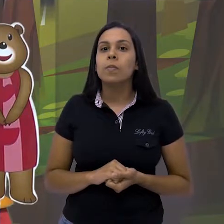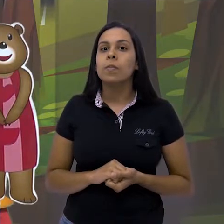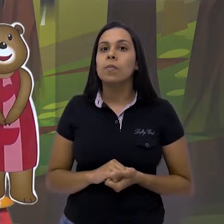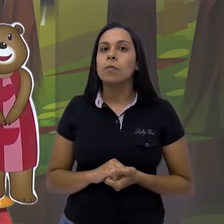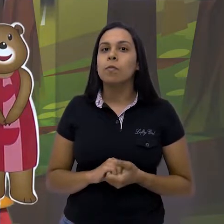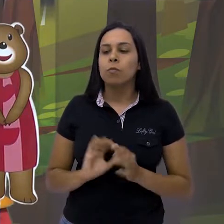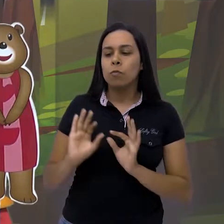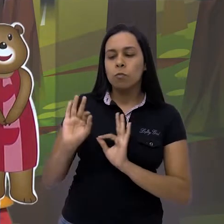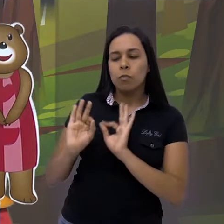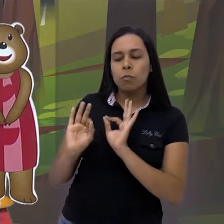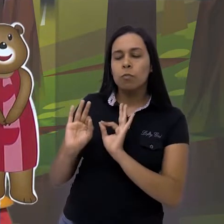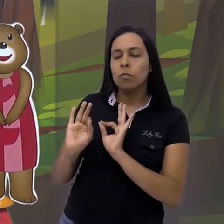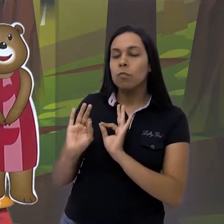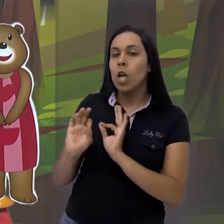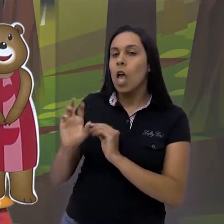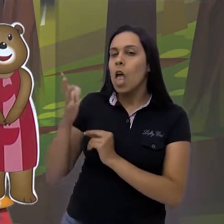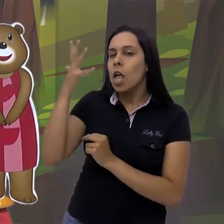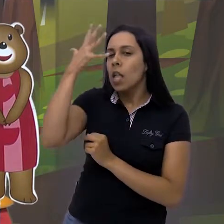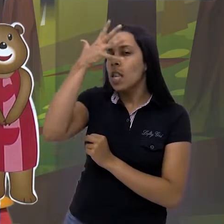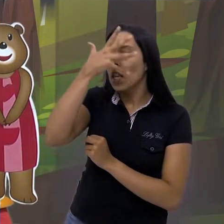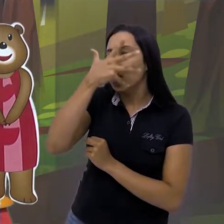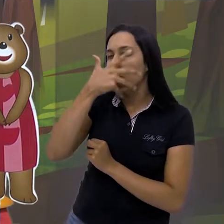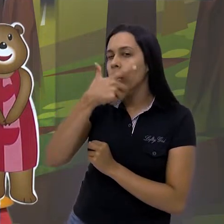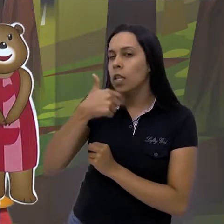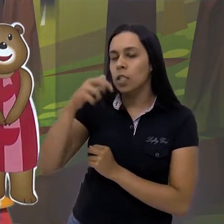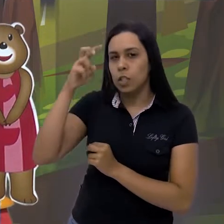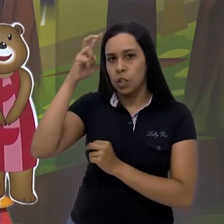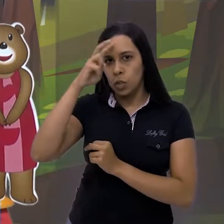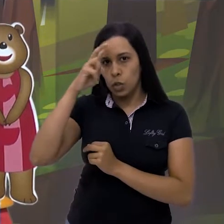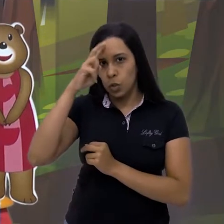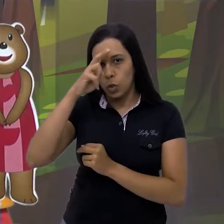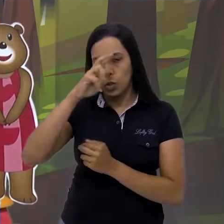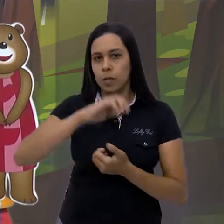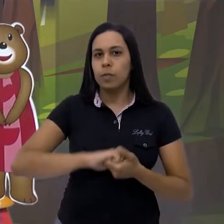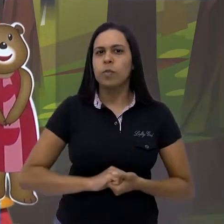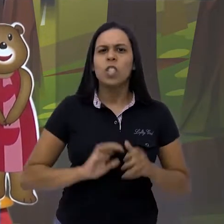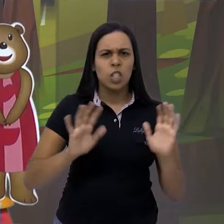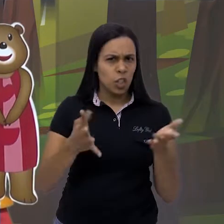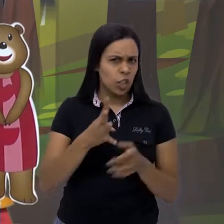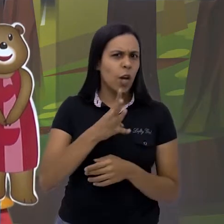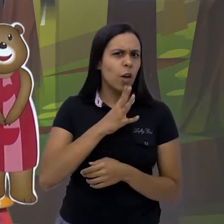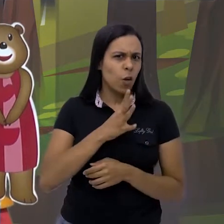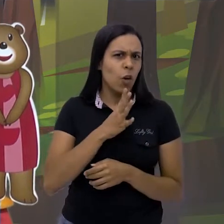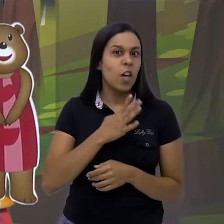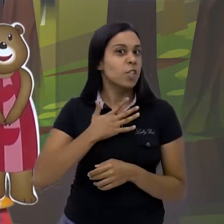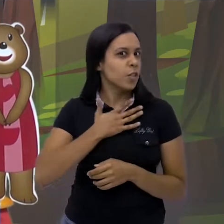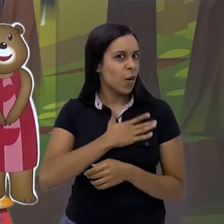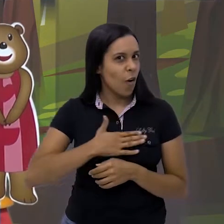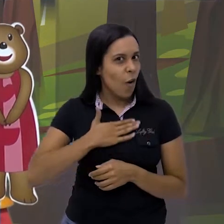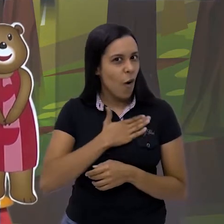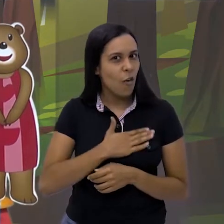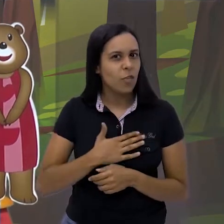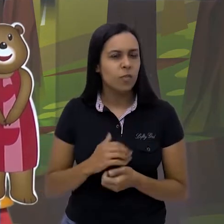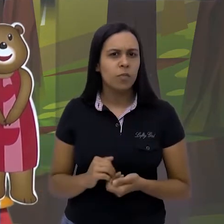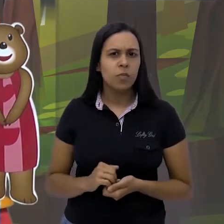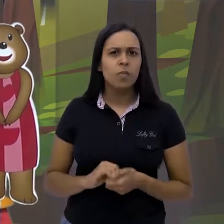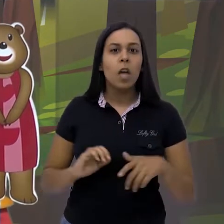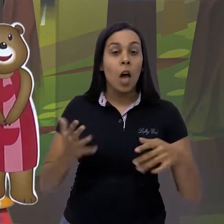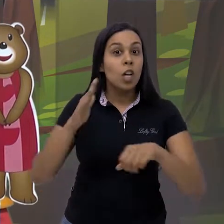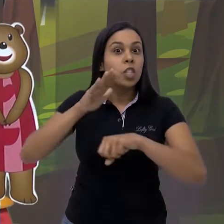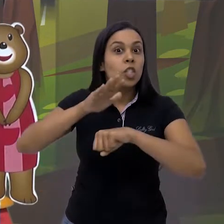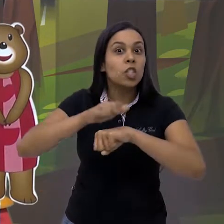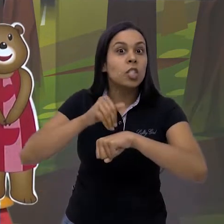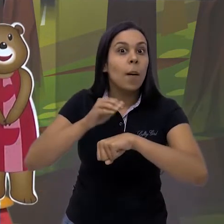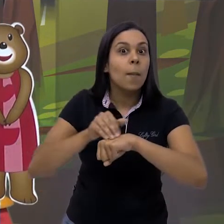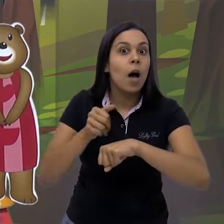preparar para uma linda história que eu tenho certeza que vocês já conhecem e gostam bastante. Vamos chamar a história